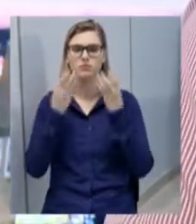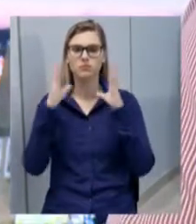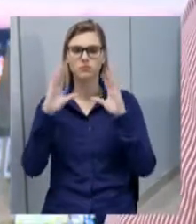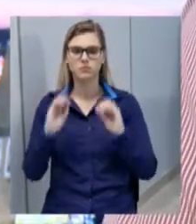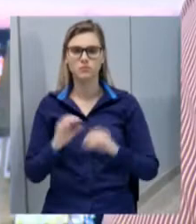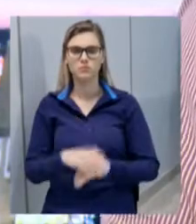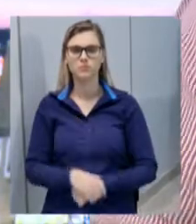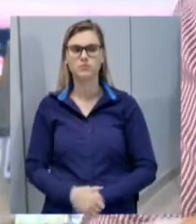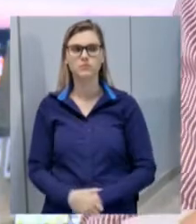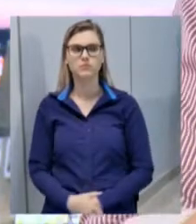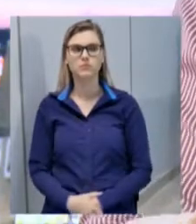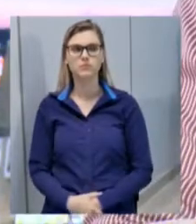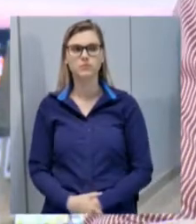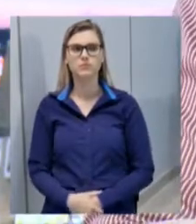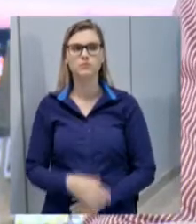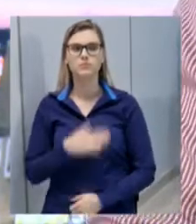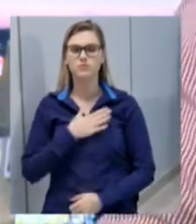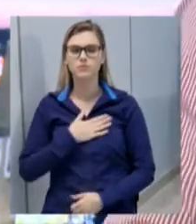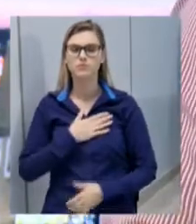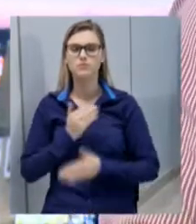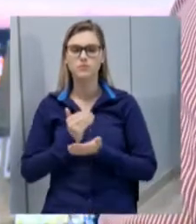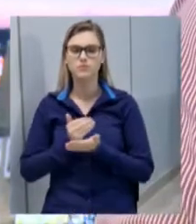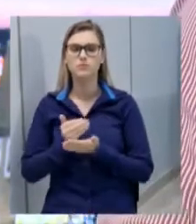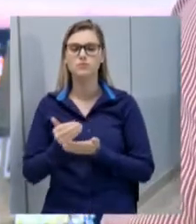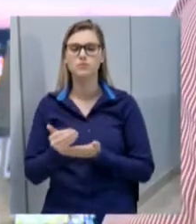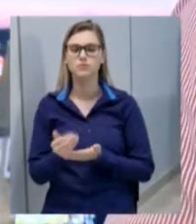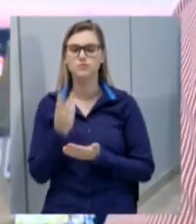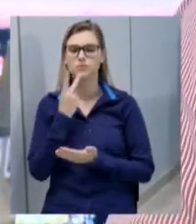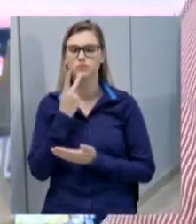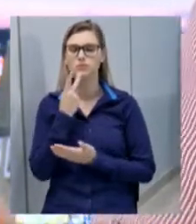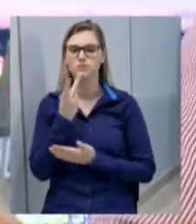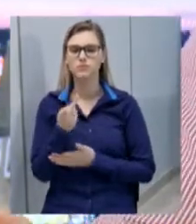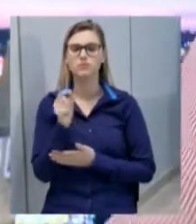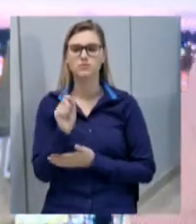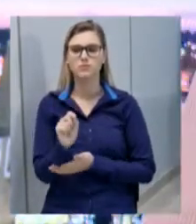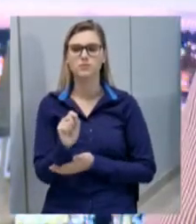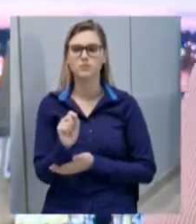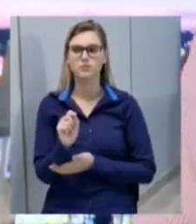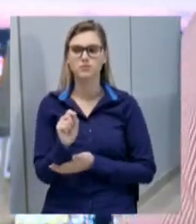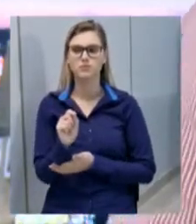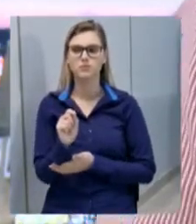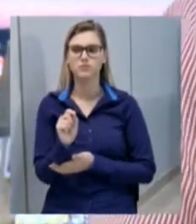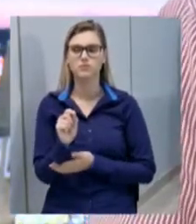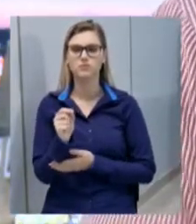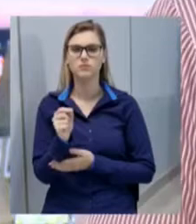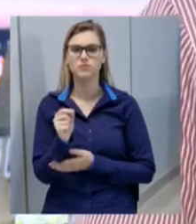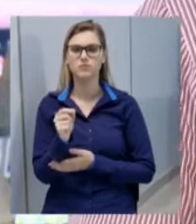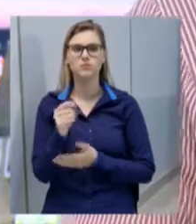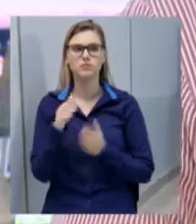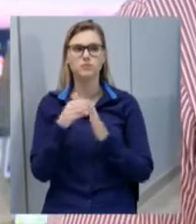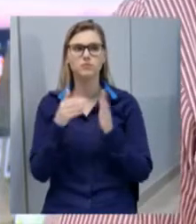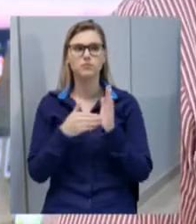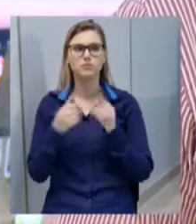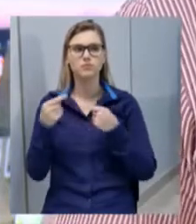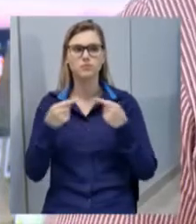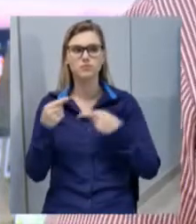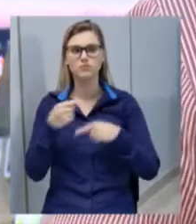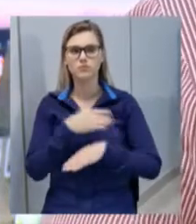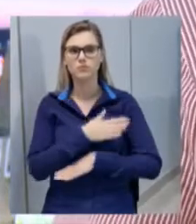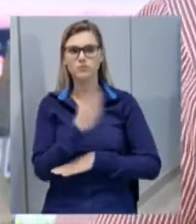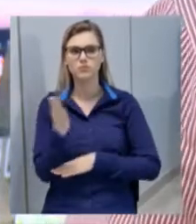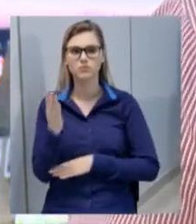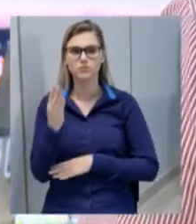gostaria de iniciar falando que, durante a sessão, vivenciamos uma